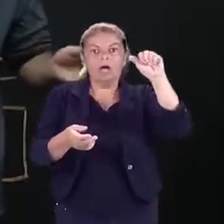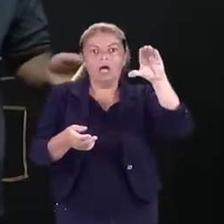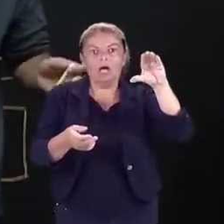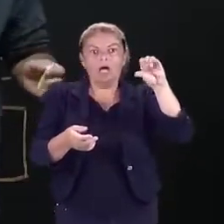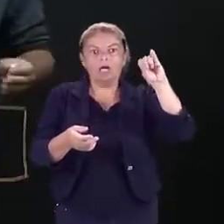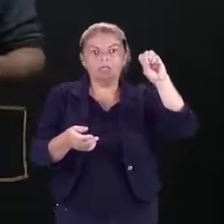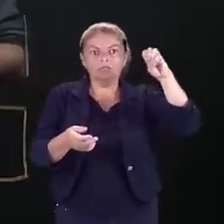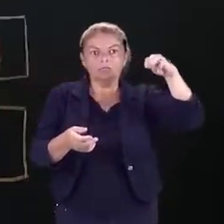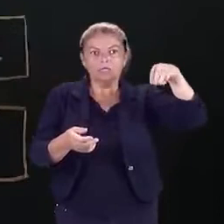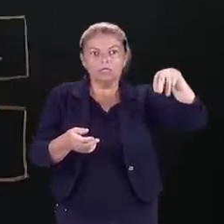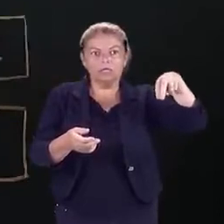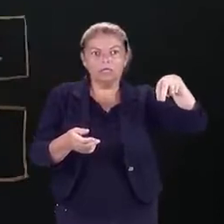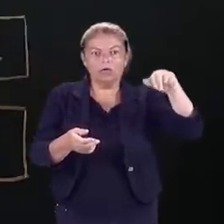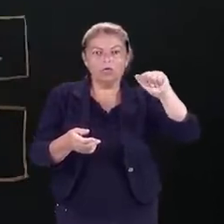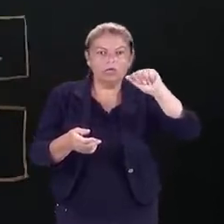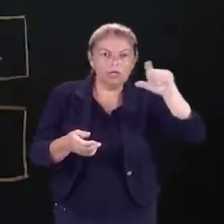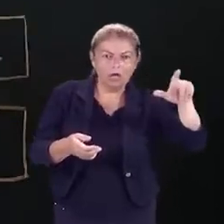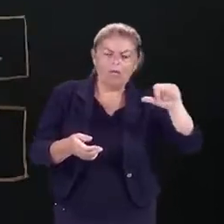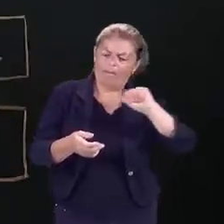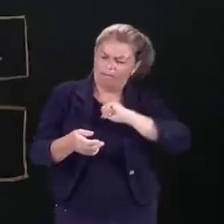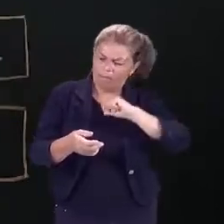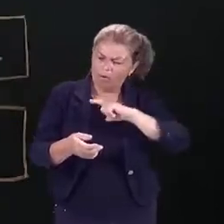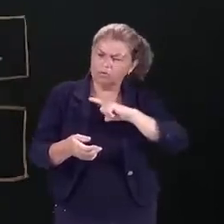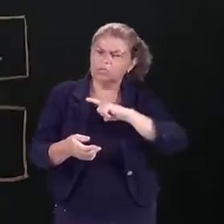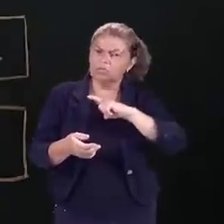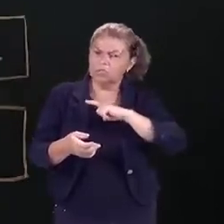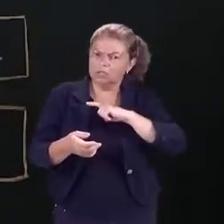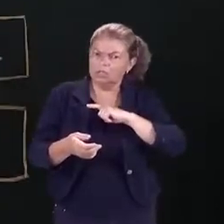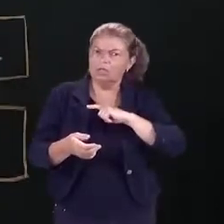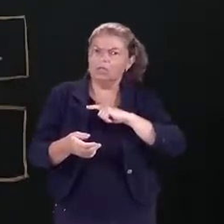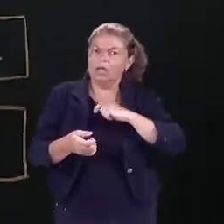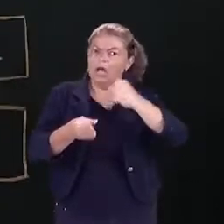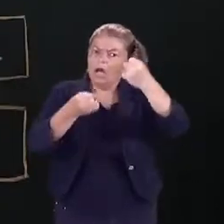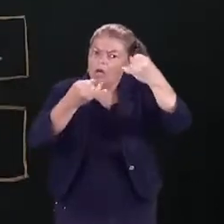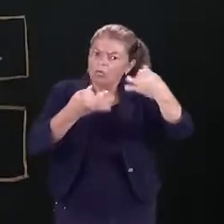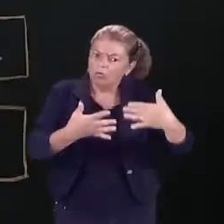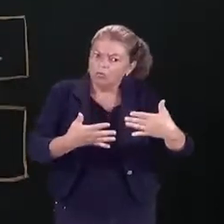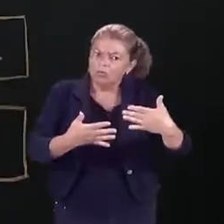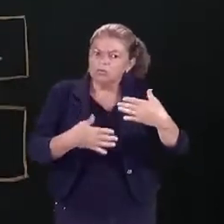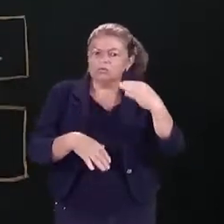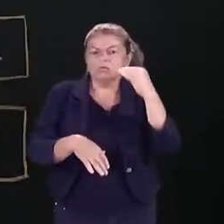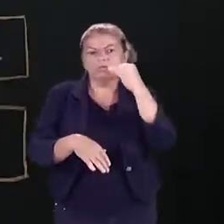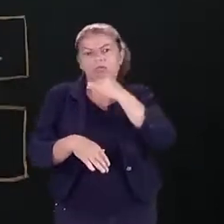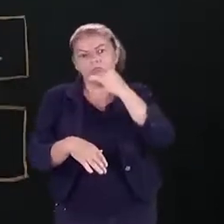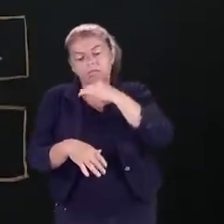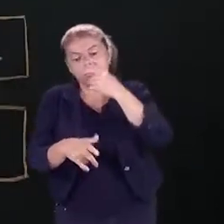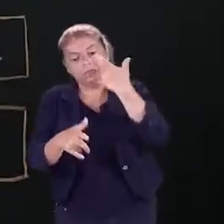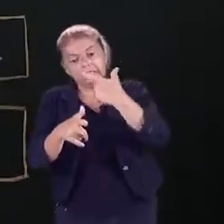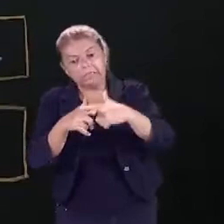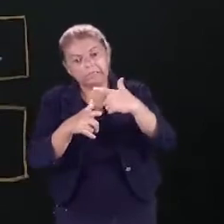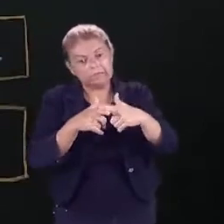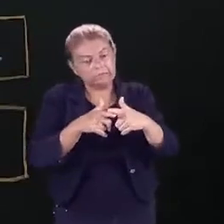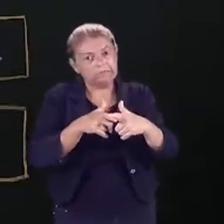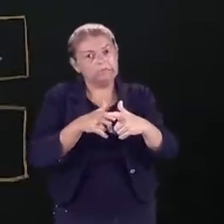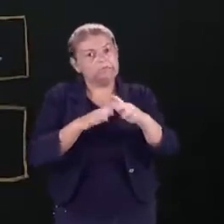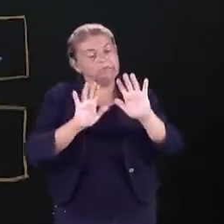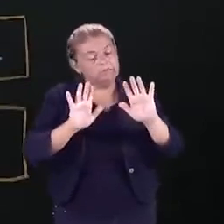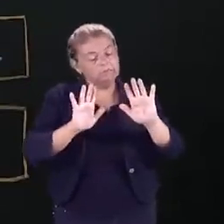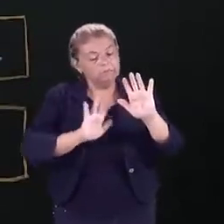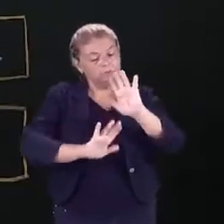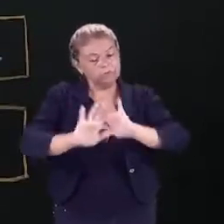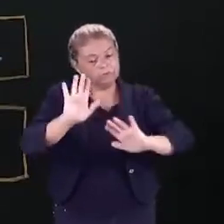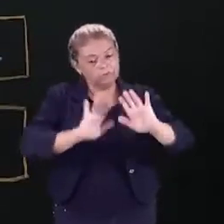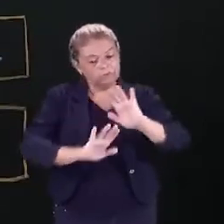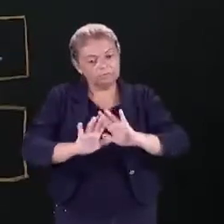número irracional. Podem ter casos em que, ao resolver essas operações, nós consigamos chegar em um número